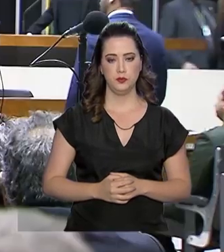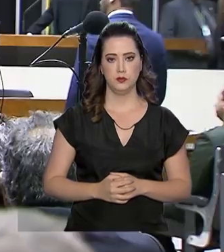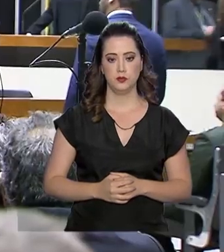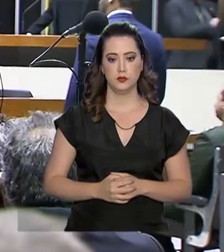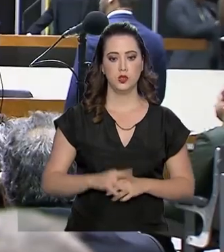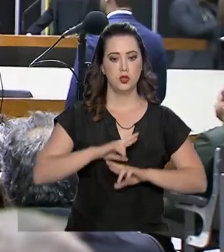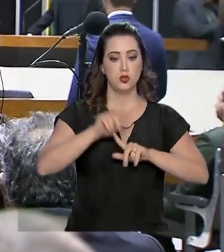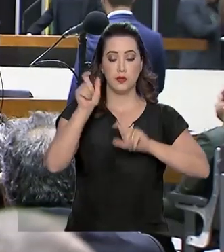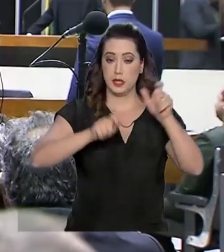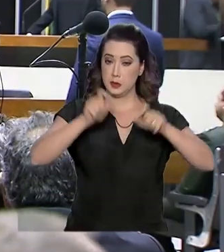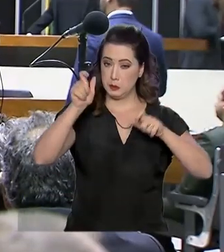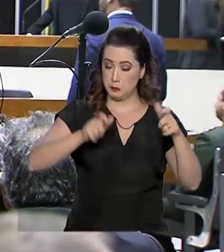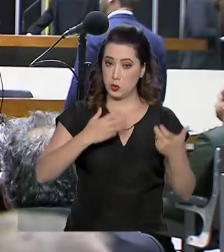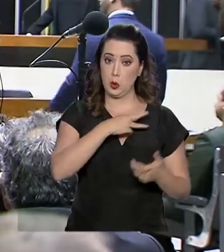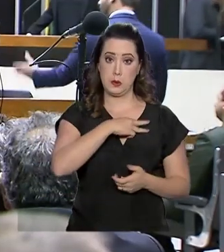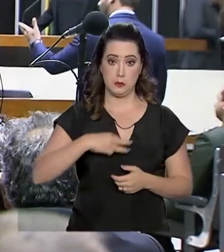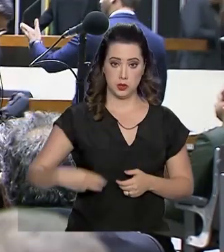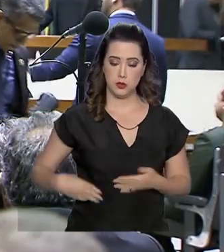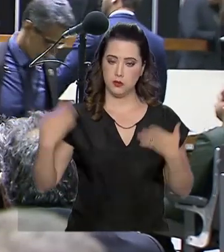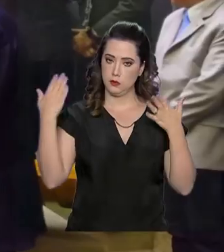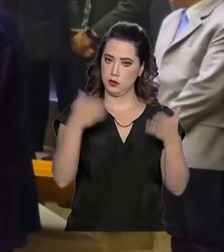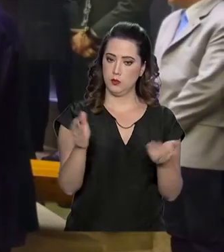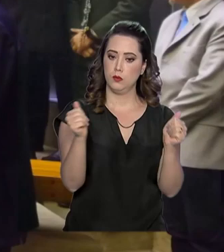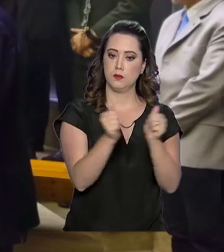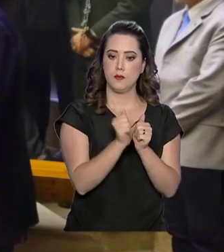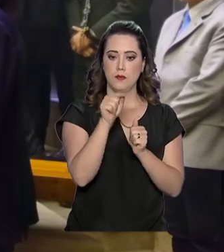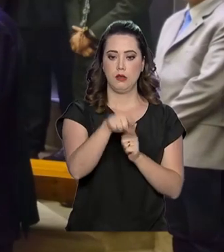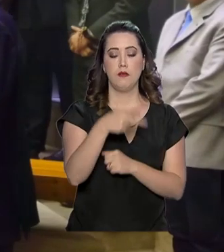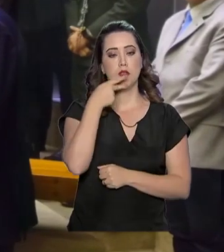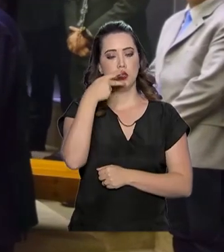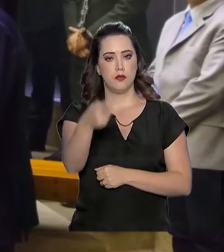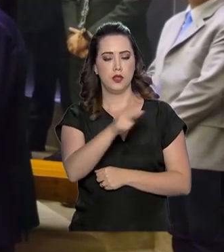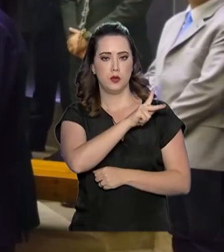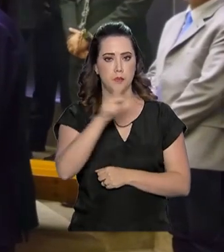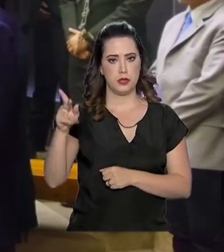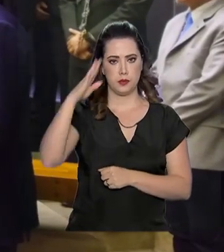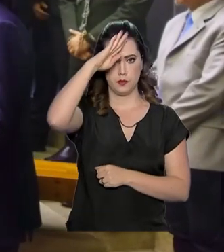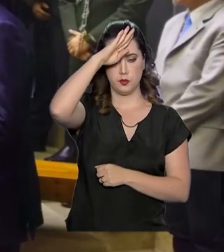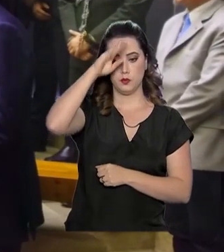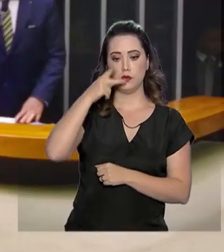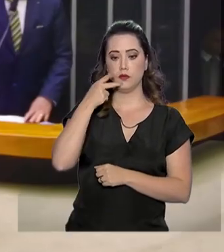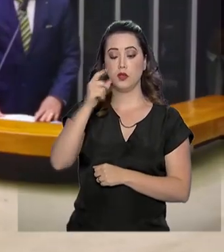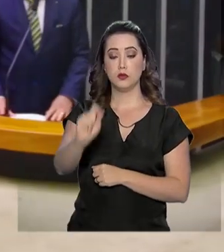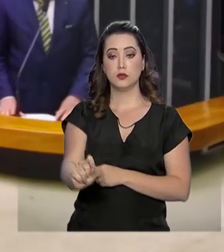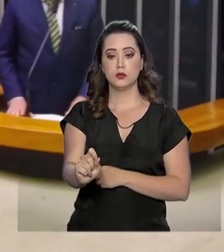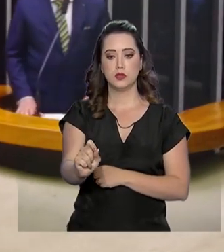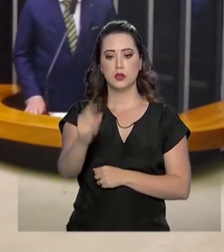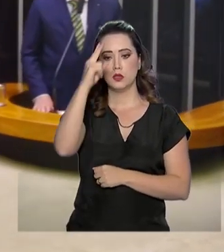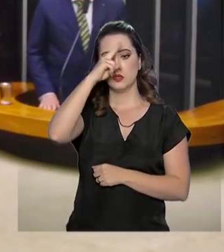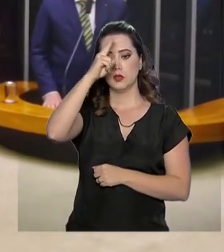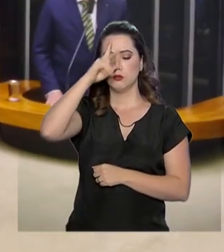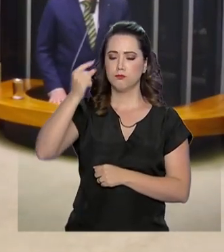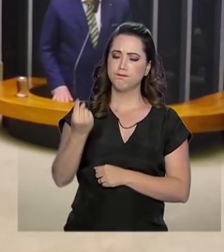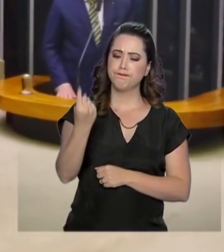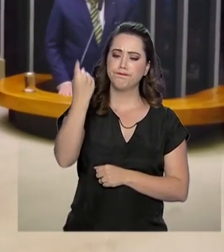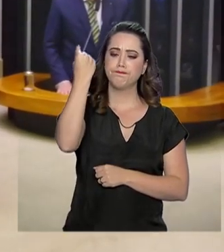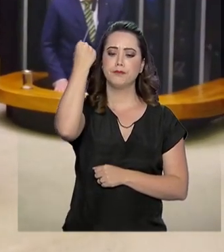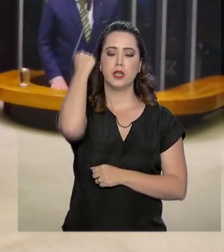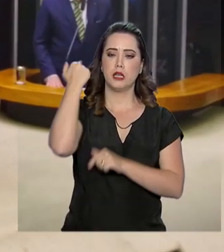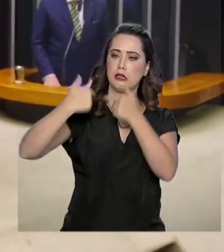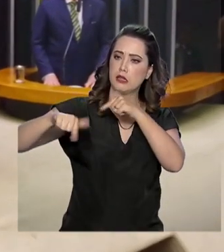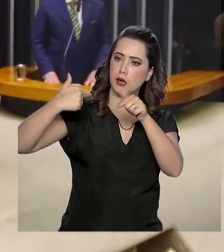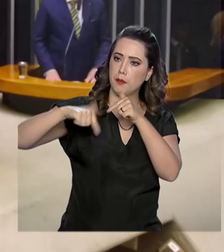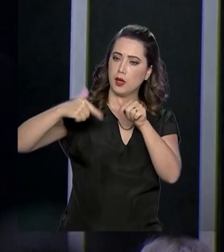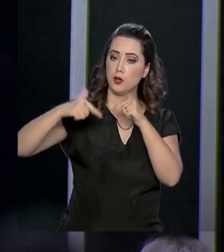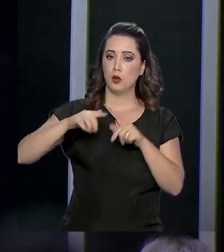Vários ministros participaram da cerimônia. No discurso, o presidente Jair Bolsonaro lembrou da época em que serviu